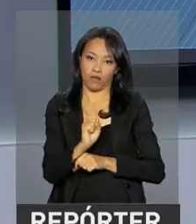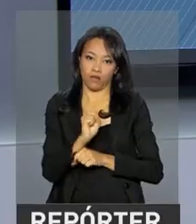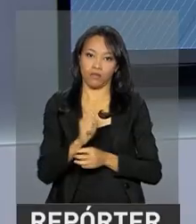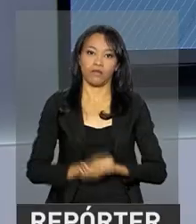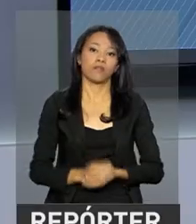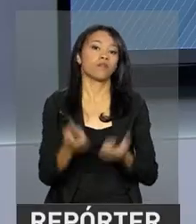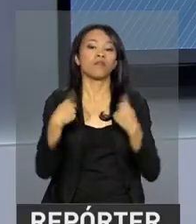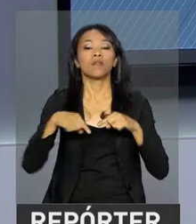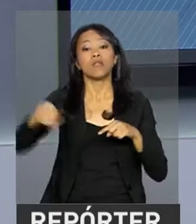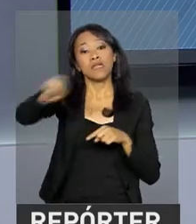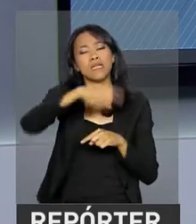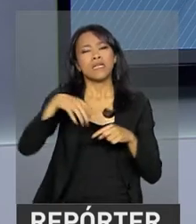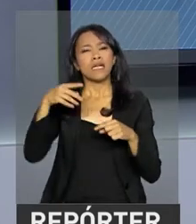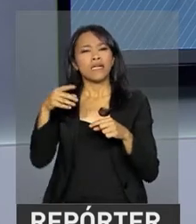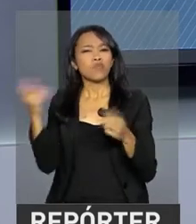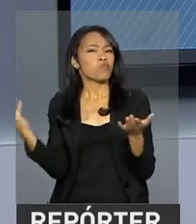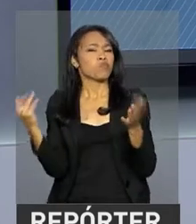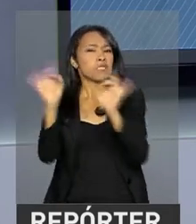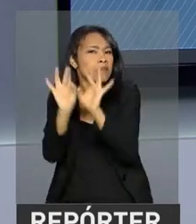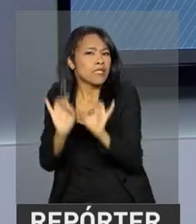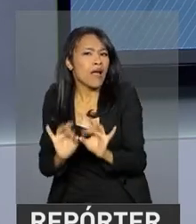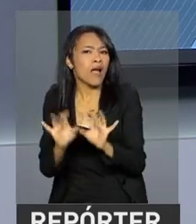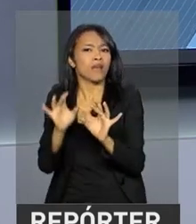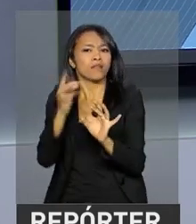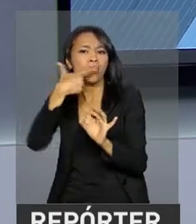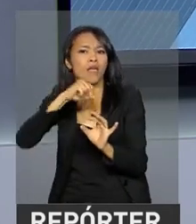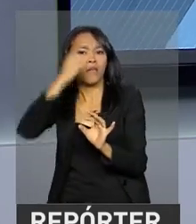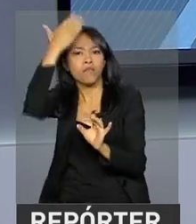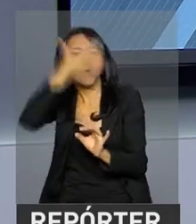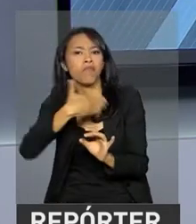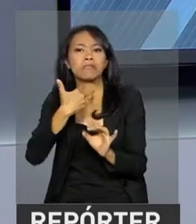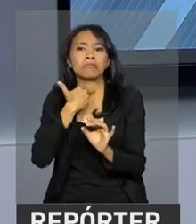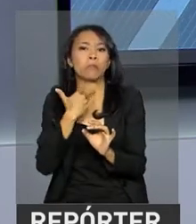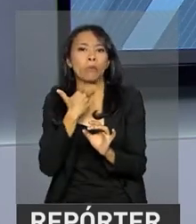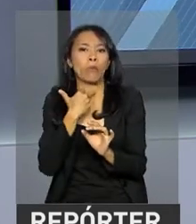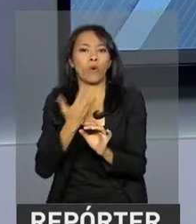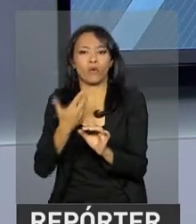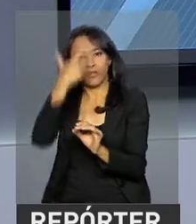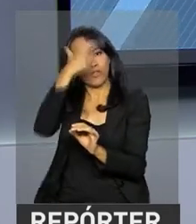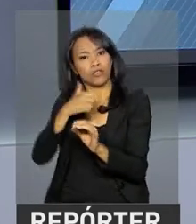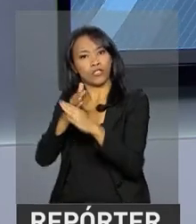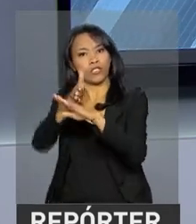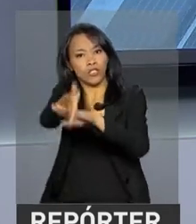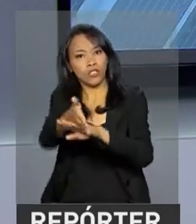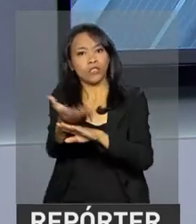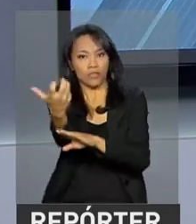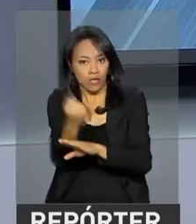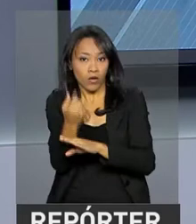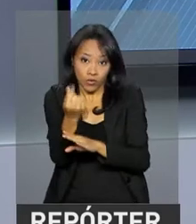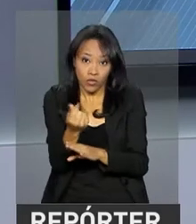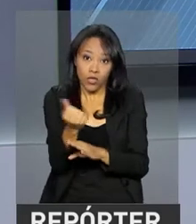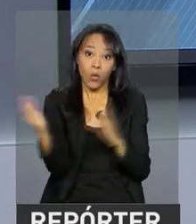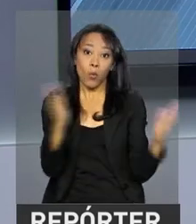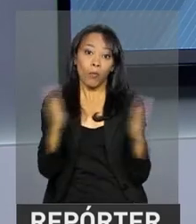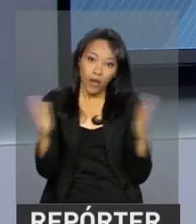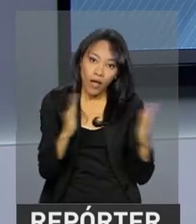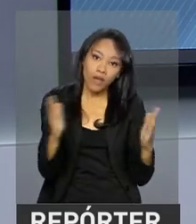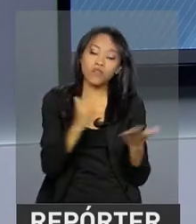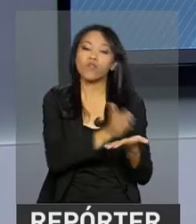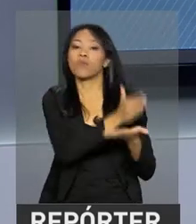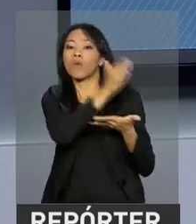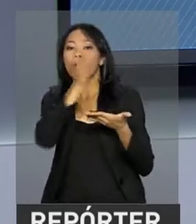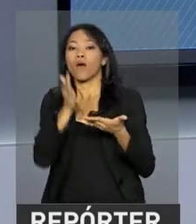Para os casos especiais de quem comprovar que não pode comparecer a uma agência, o prazo de saque foi